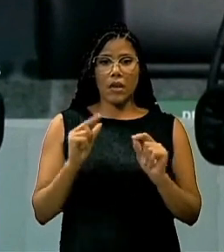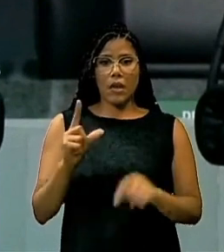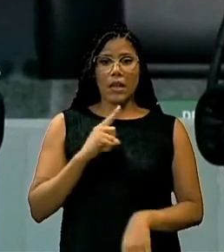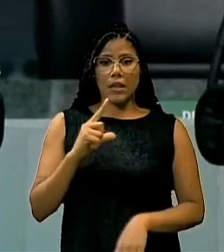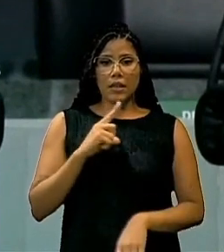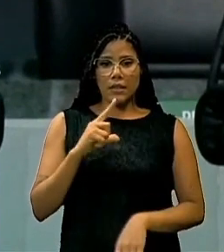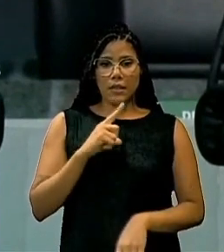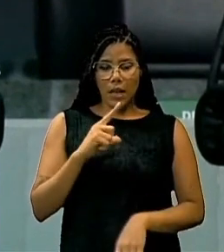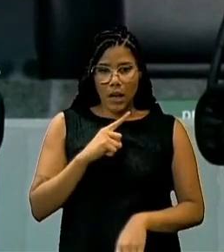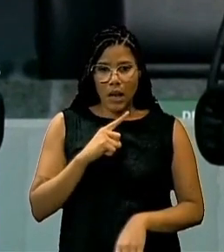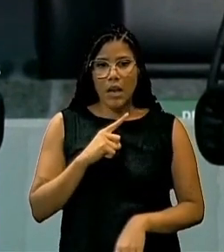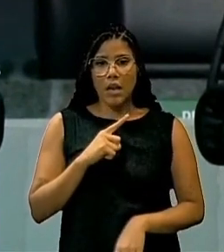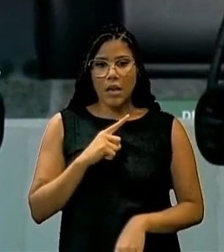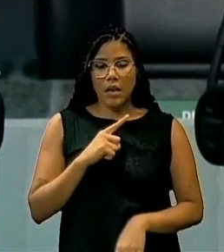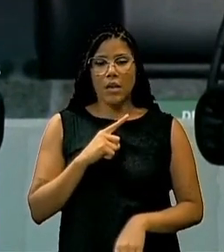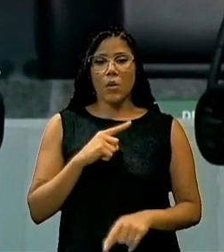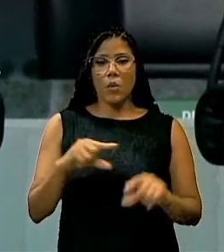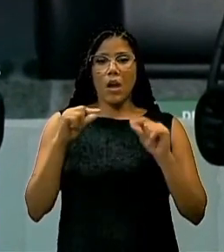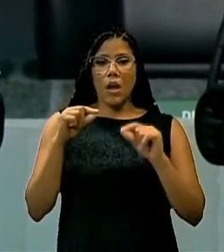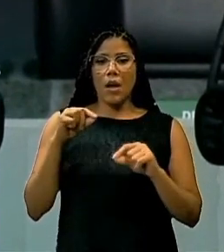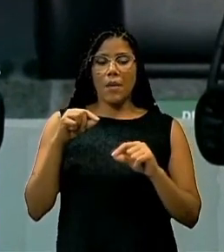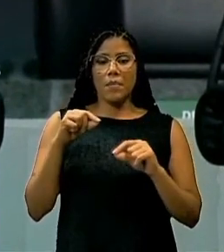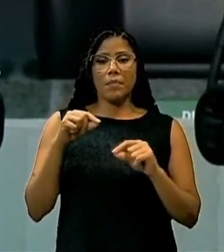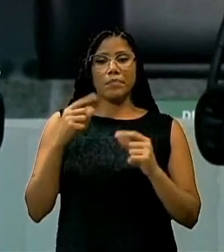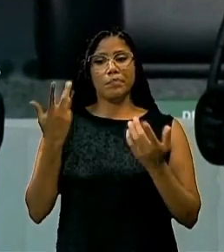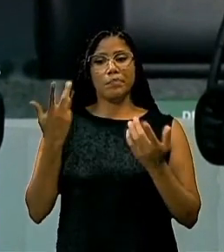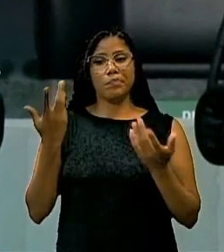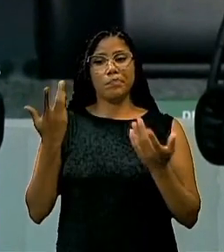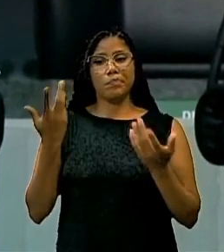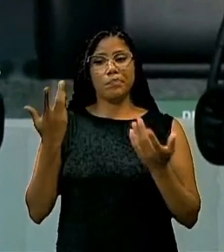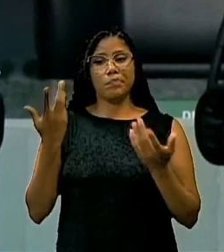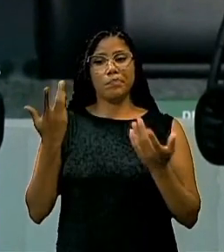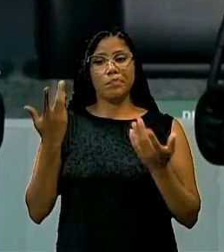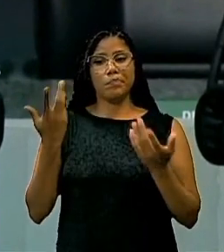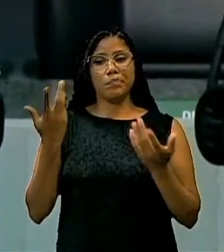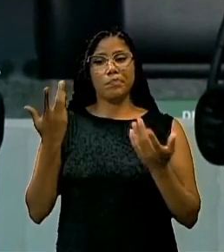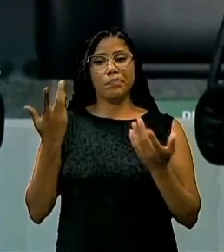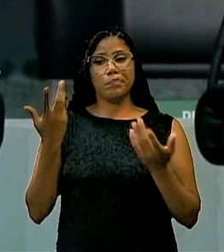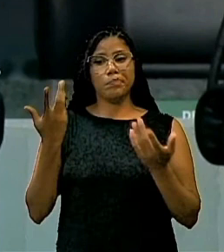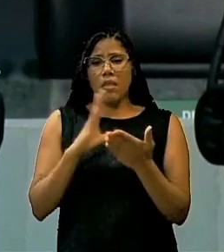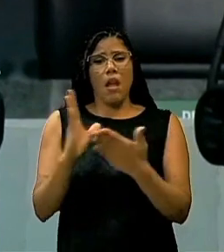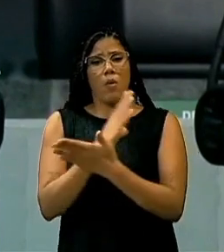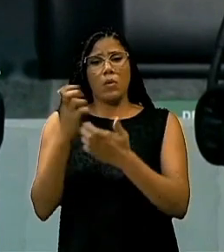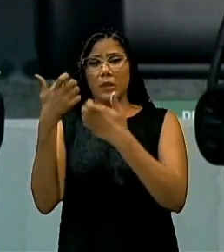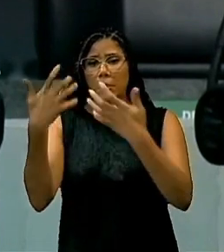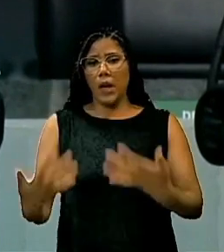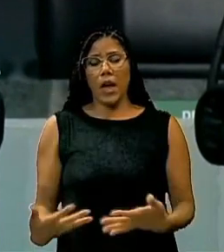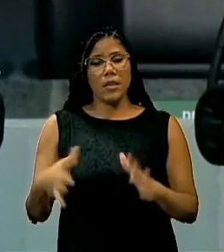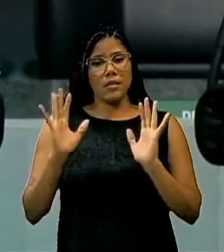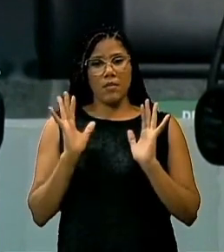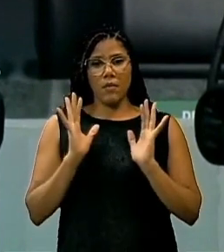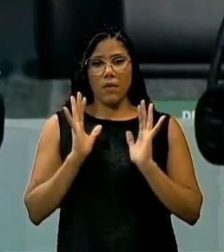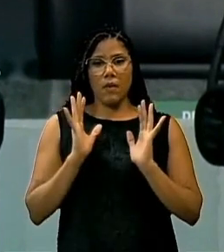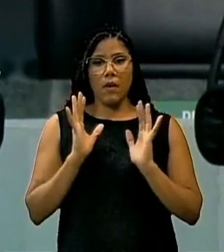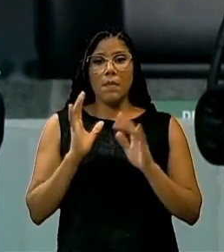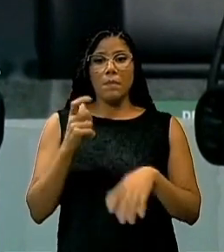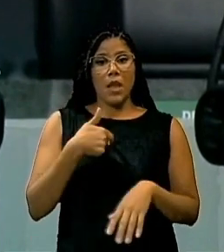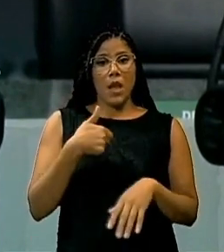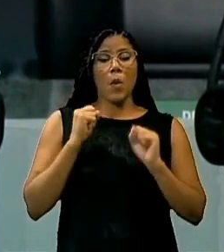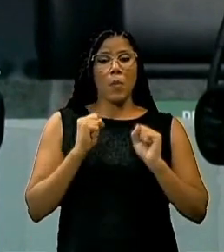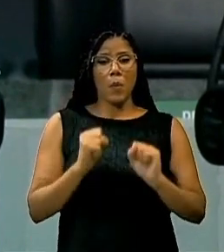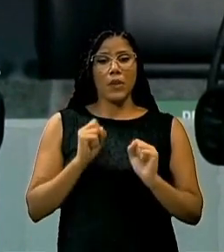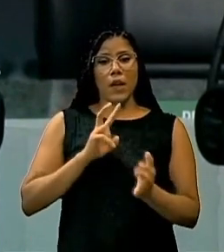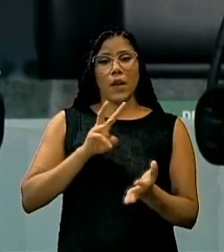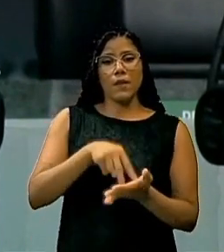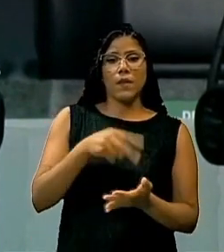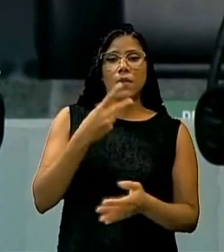fundo para que a Prefeitura de Fortaleza sim proceda. Eu poderia vir aqui e